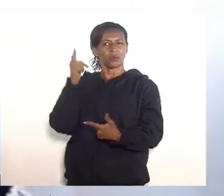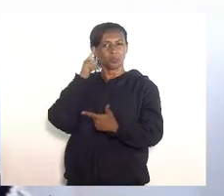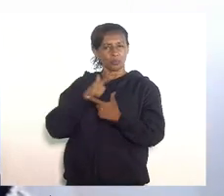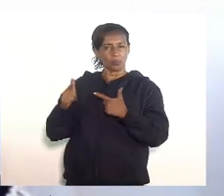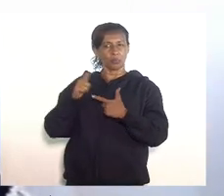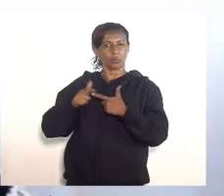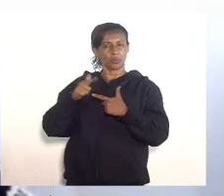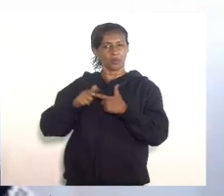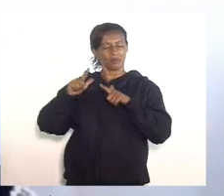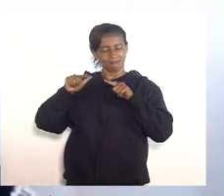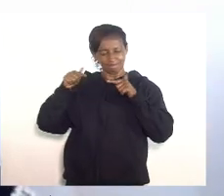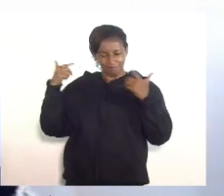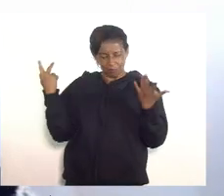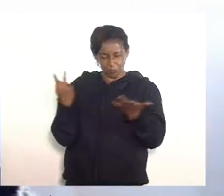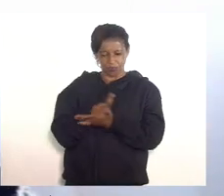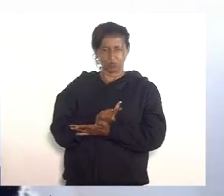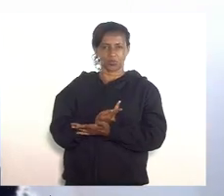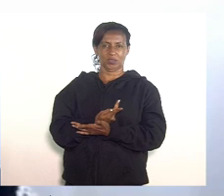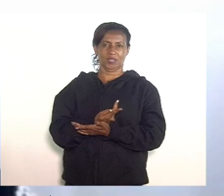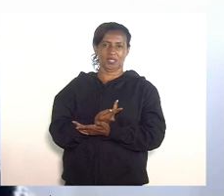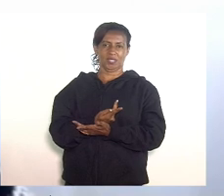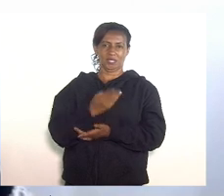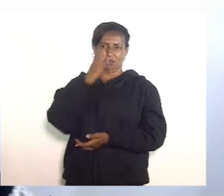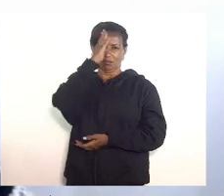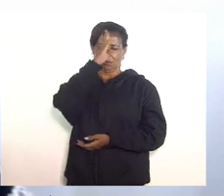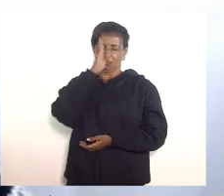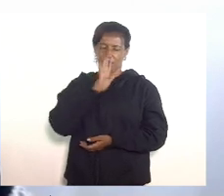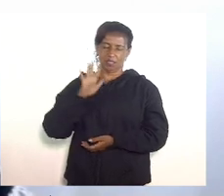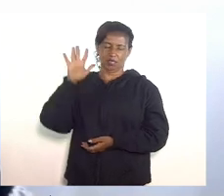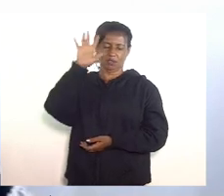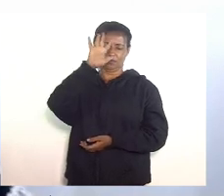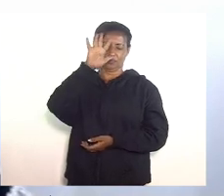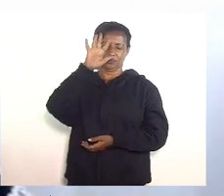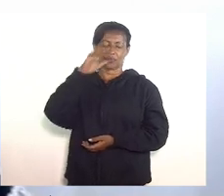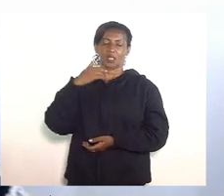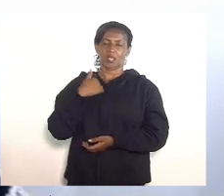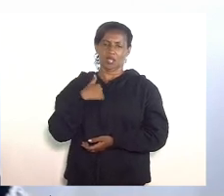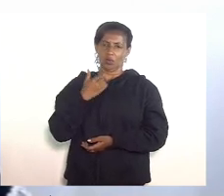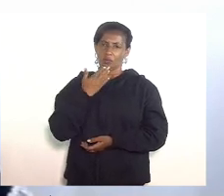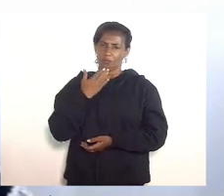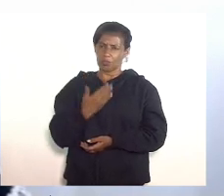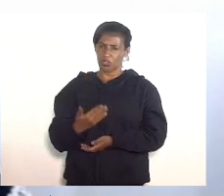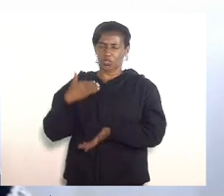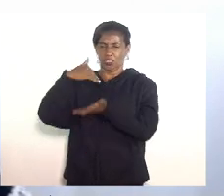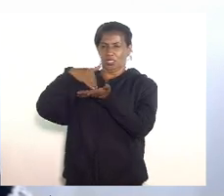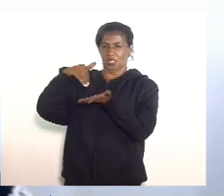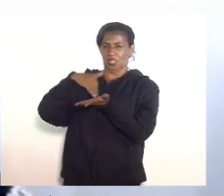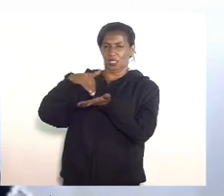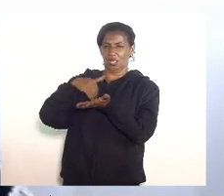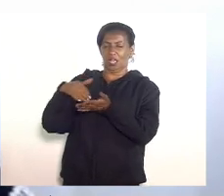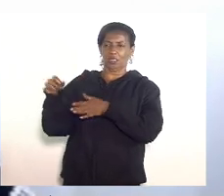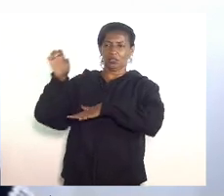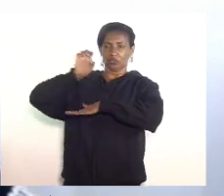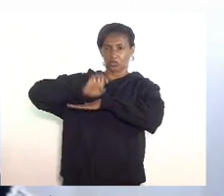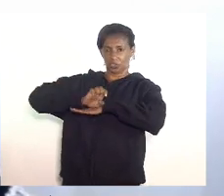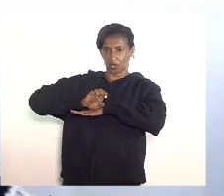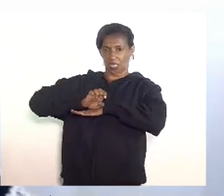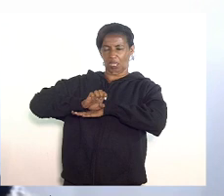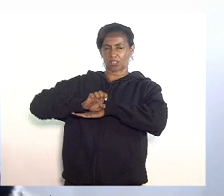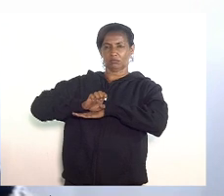estamos enfrentando eu mesma tive a oportunidade de solicitar ao secretário do estado de